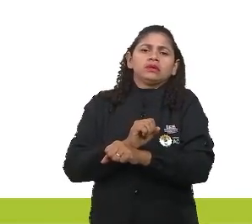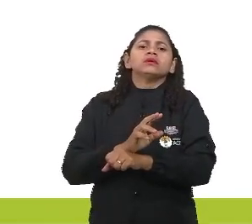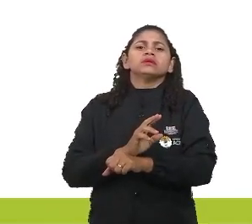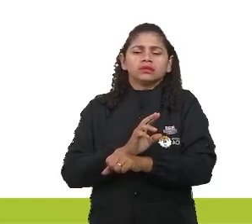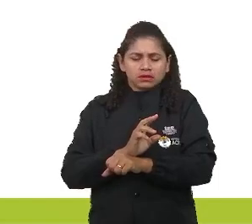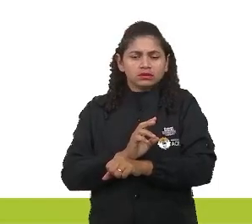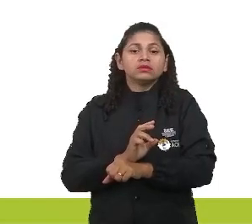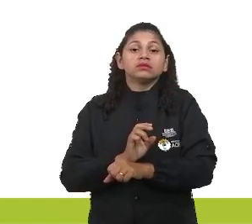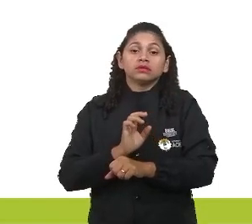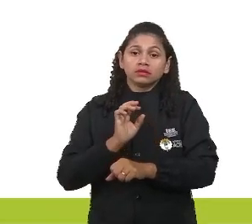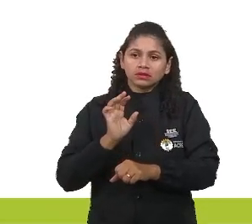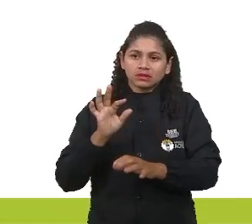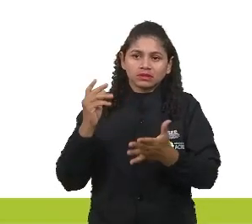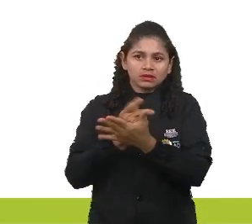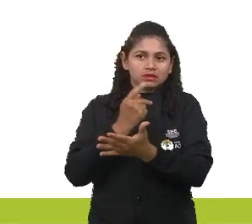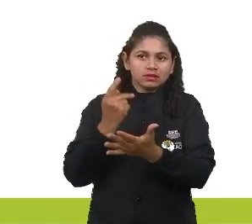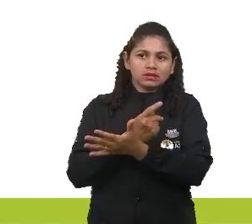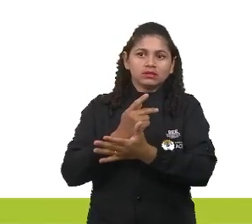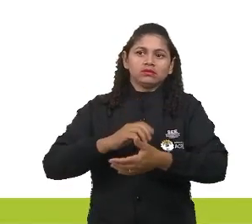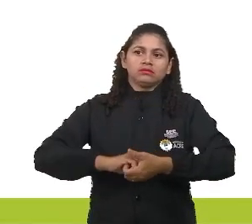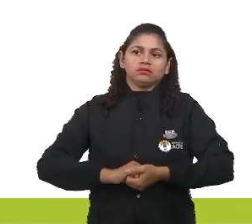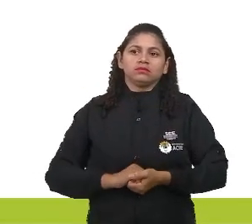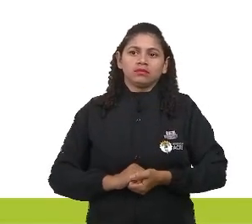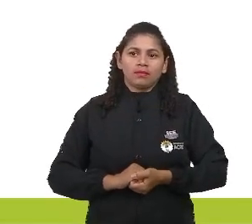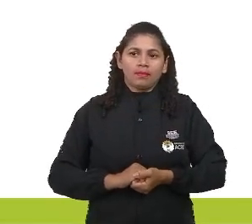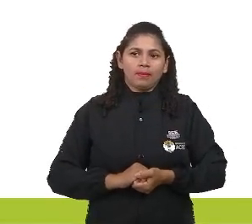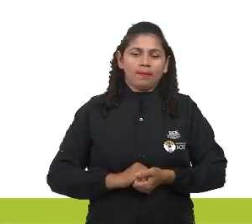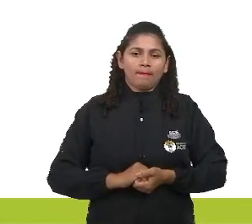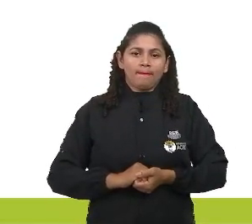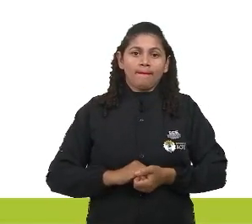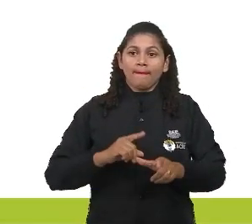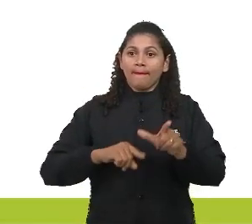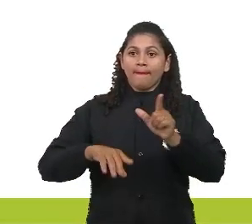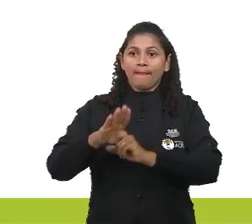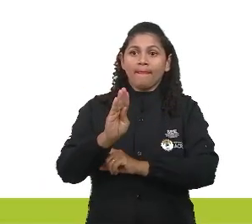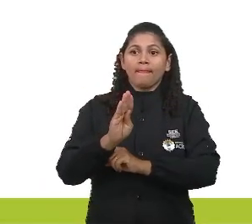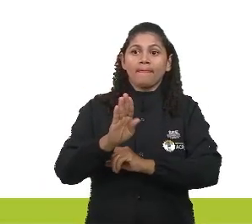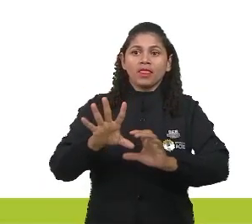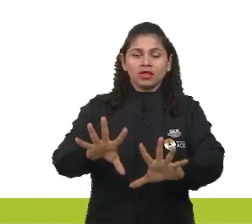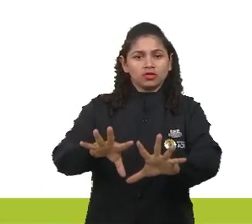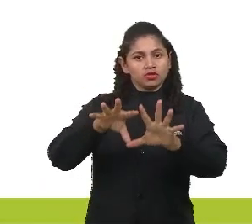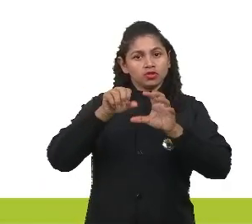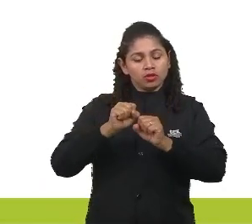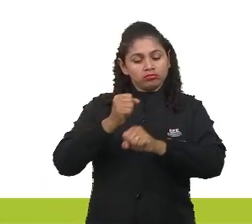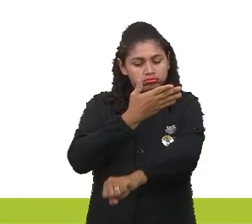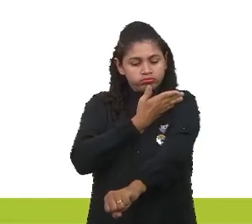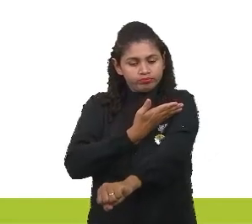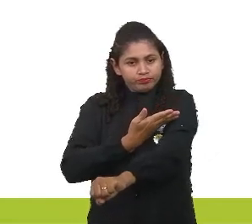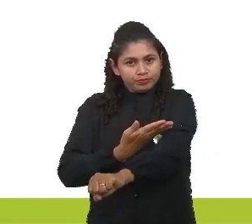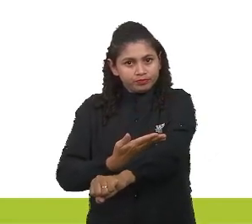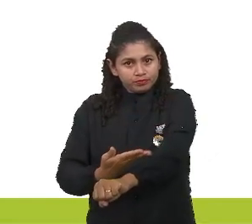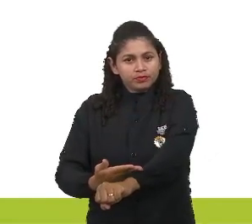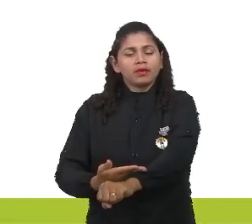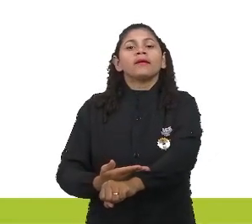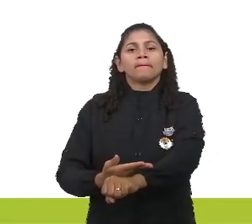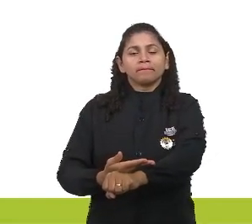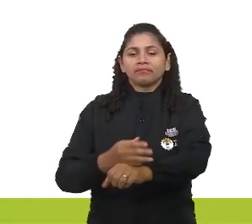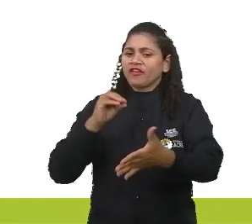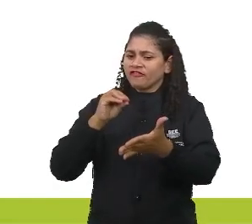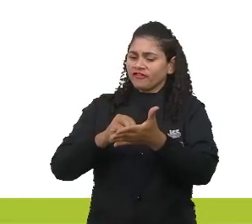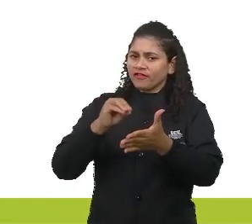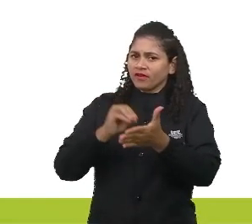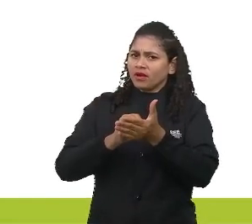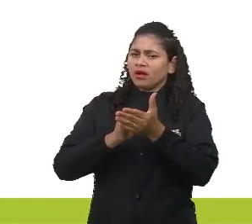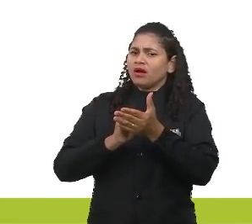Afeta sim. Então essa aqui está errada. Tic, tic, tic, tic, tic, tic. A adoção de novos hábitos sedentários impulsionados pelo consumo